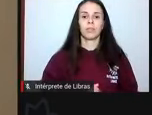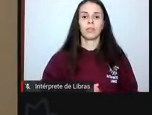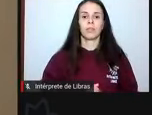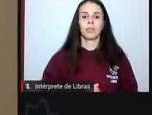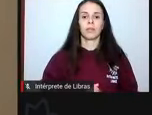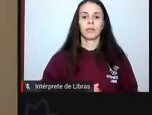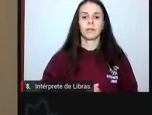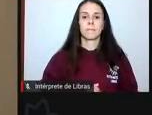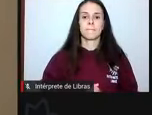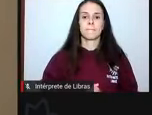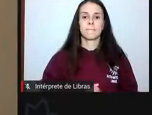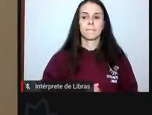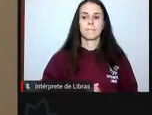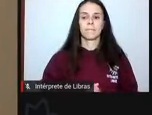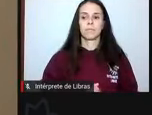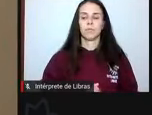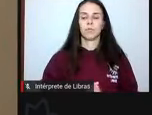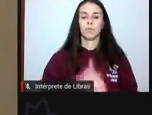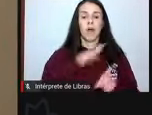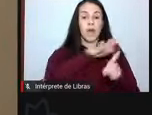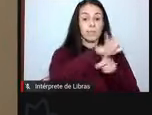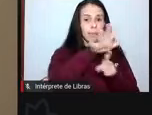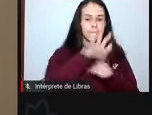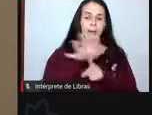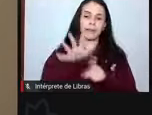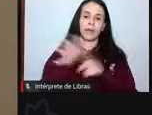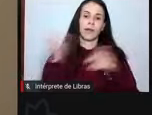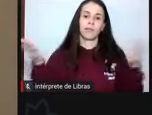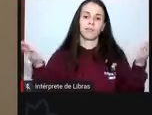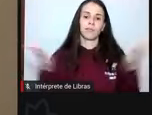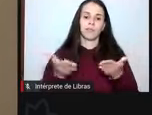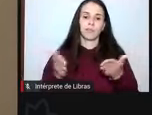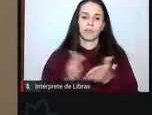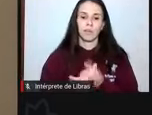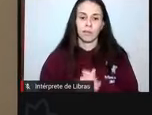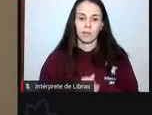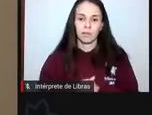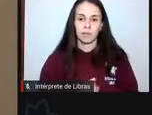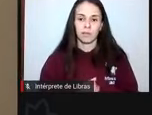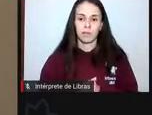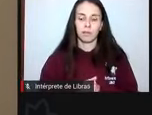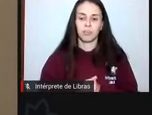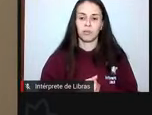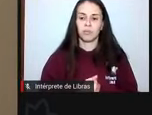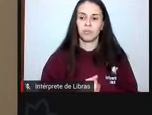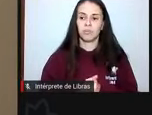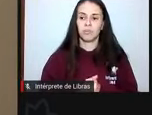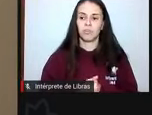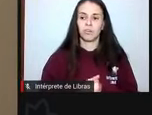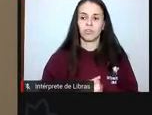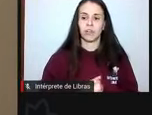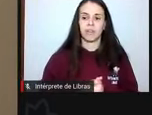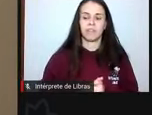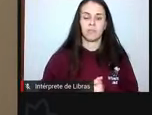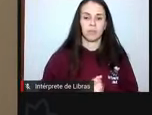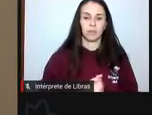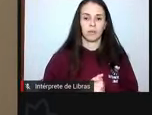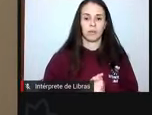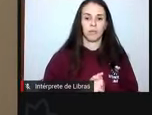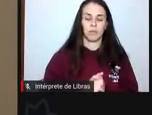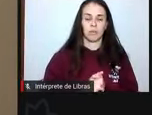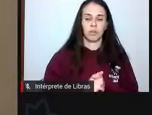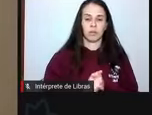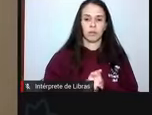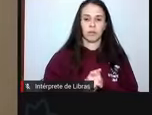dessa pandemia terrível que nós estamos vivendo. Então, é um esforço grande e o que nos surpreende, o que